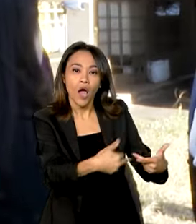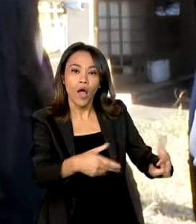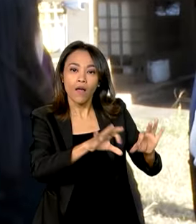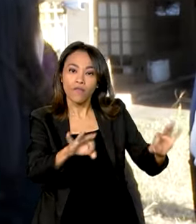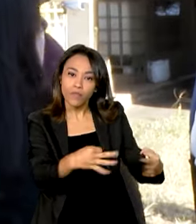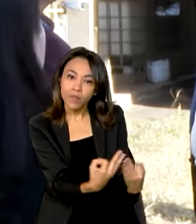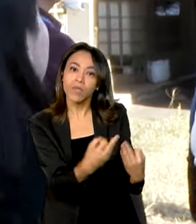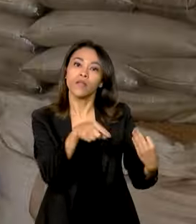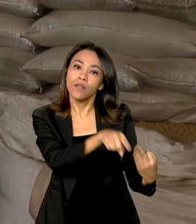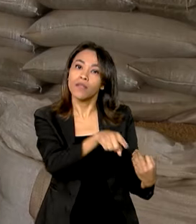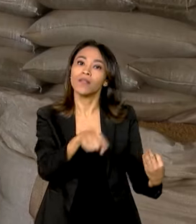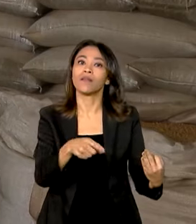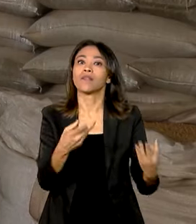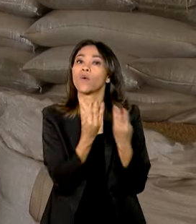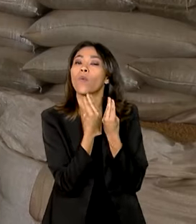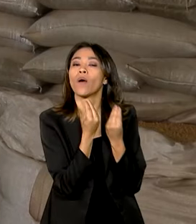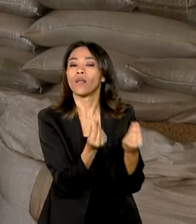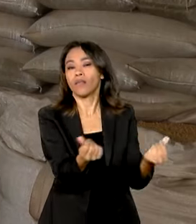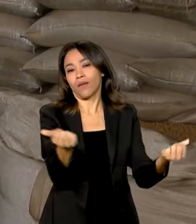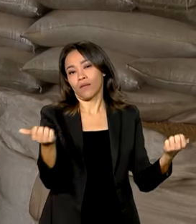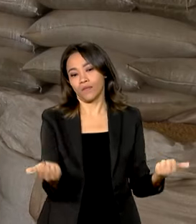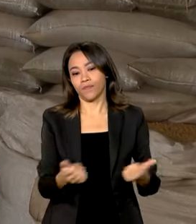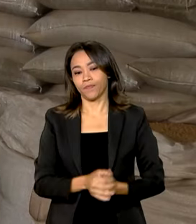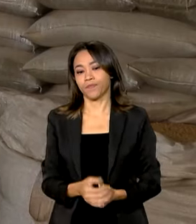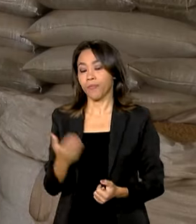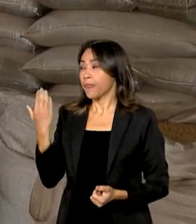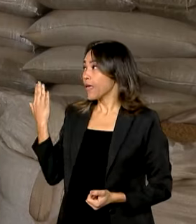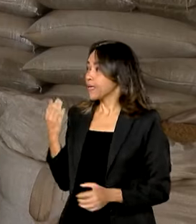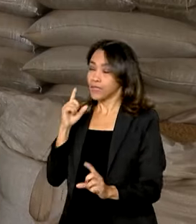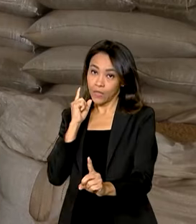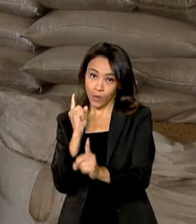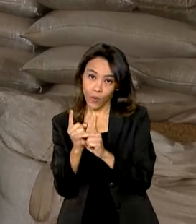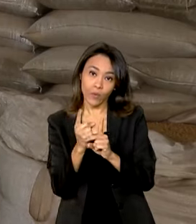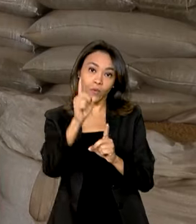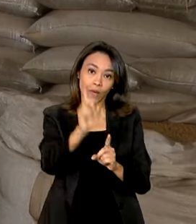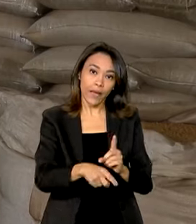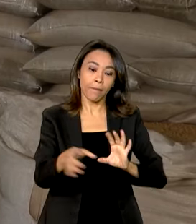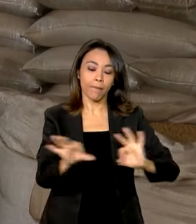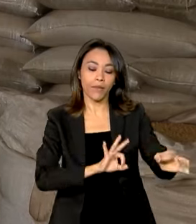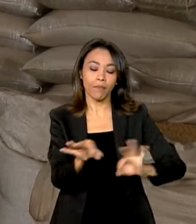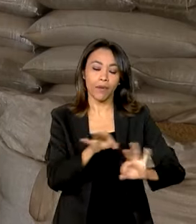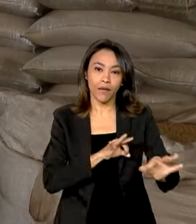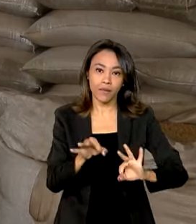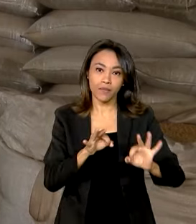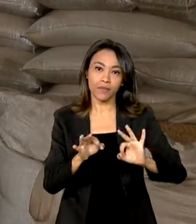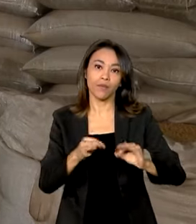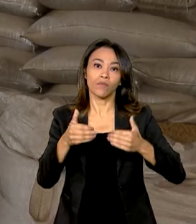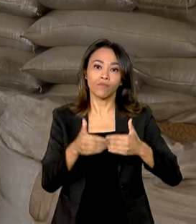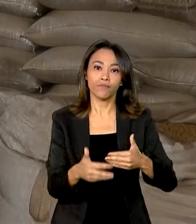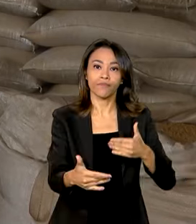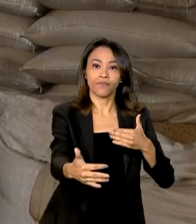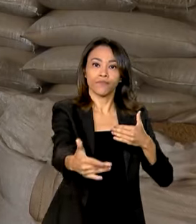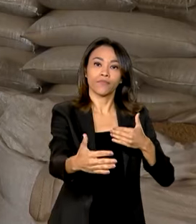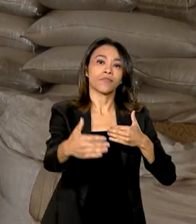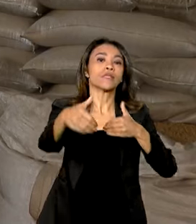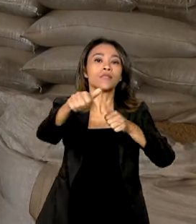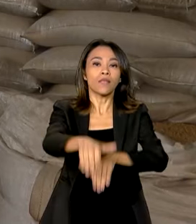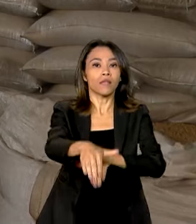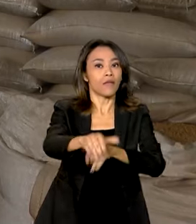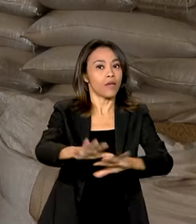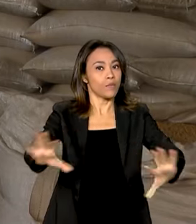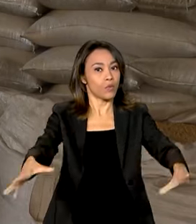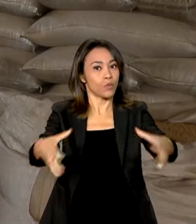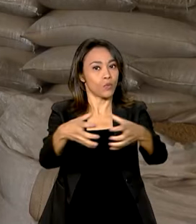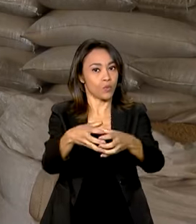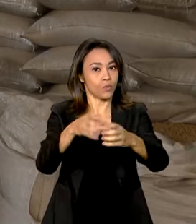também na qualidade necessária. O encontro é uma preparação para a reunião ministerial do grupo, que vai ocorrer em setembro, e para a